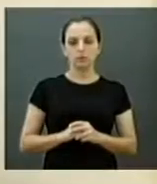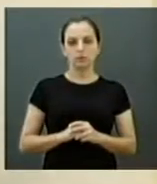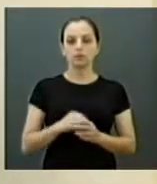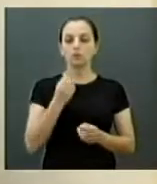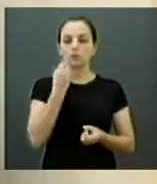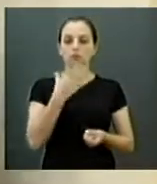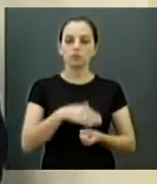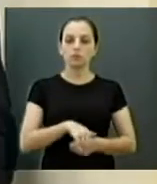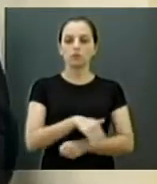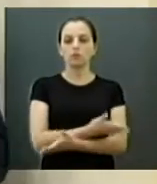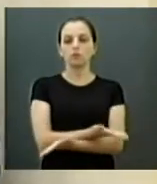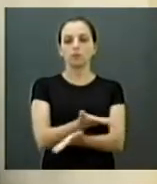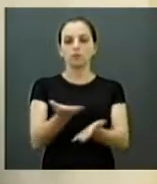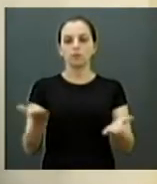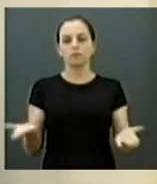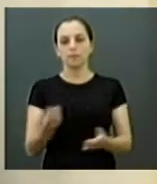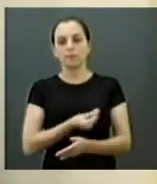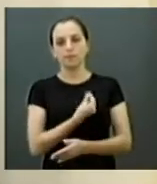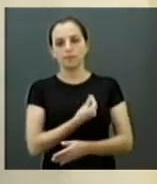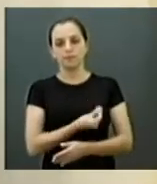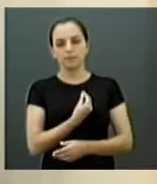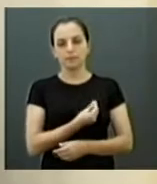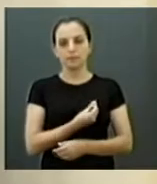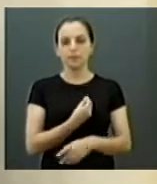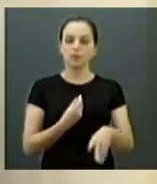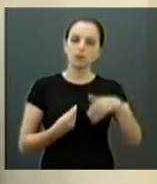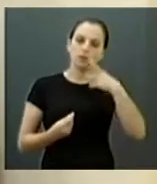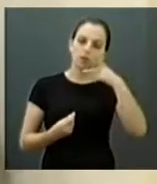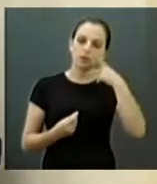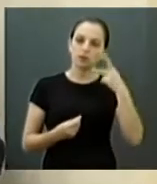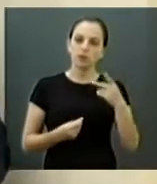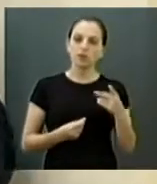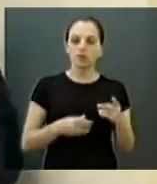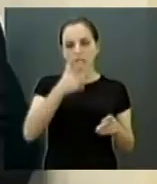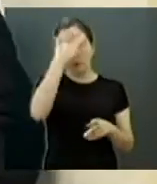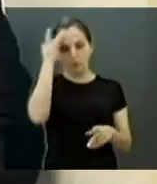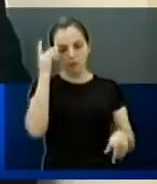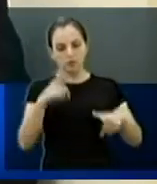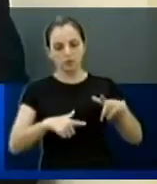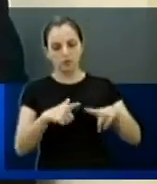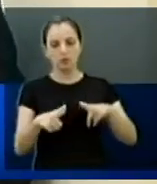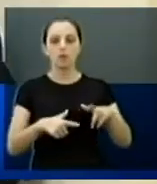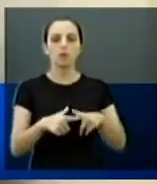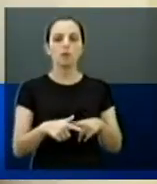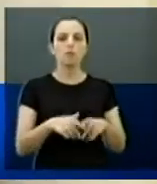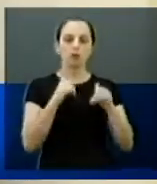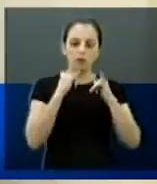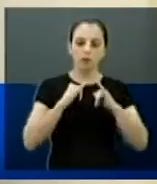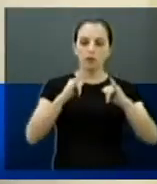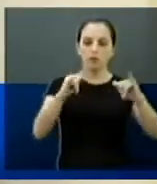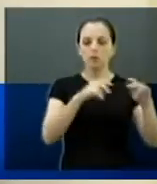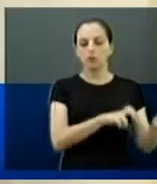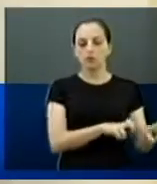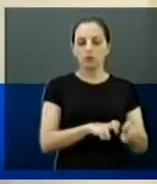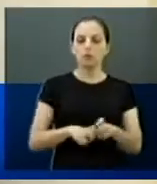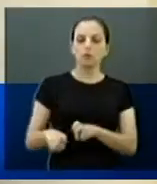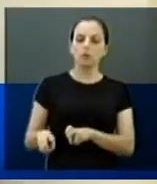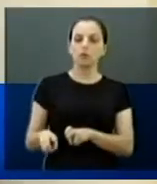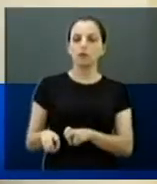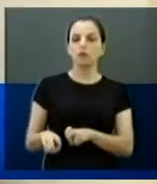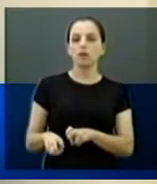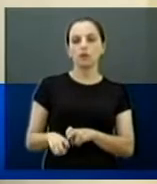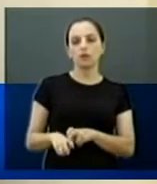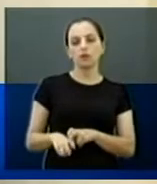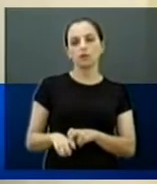Boa noite a todos aqui presentes, vereadores, funcionários, imprensa, mesa, presidente, população que acompanha em casa.